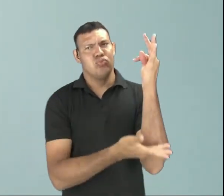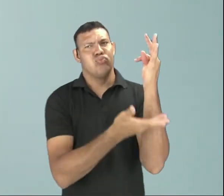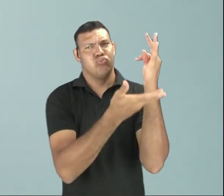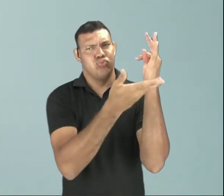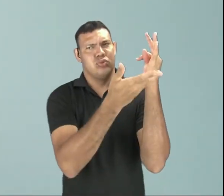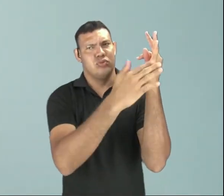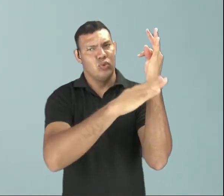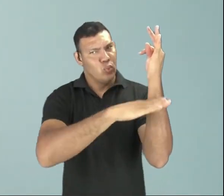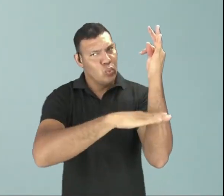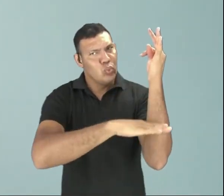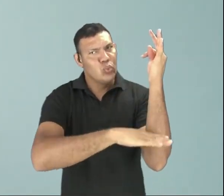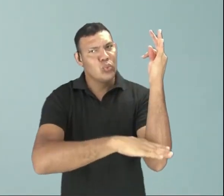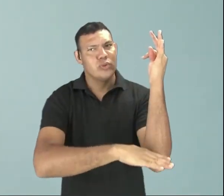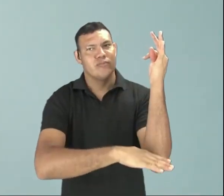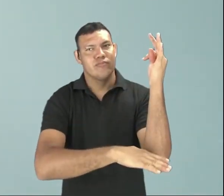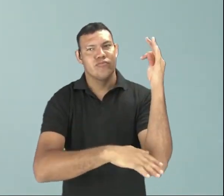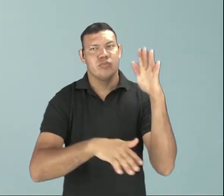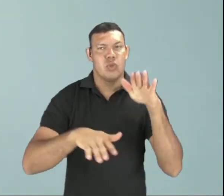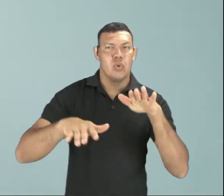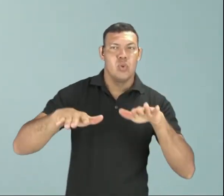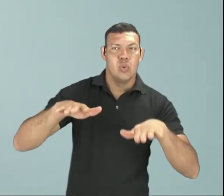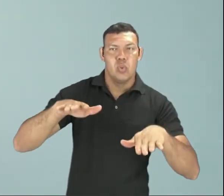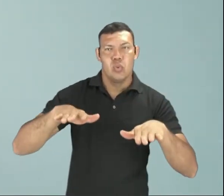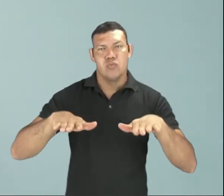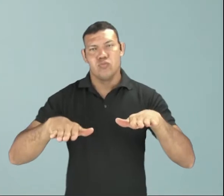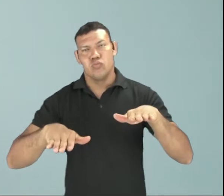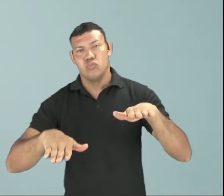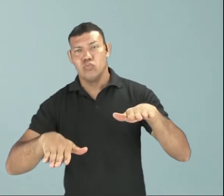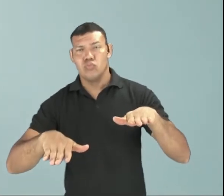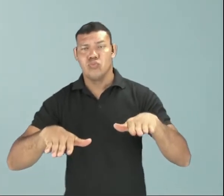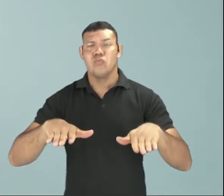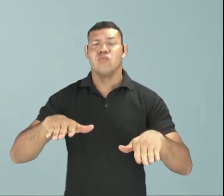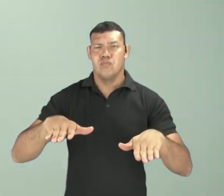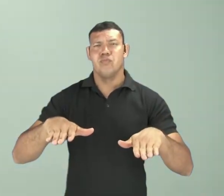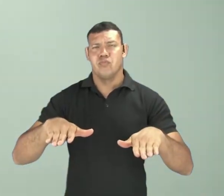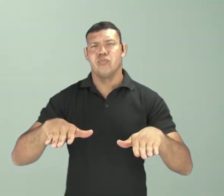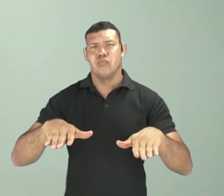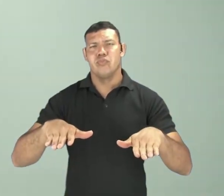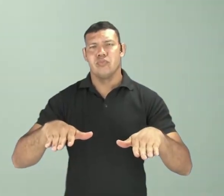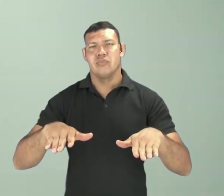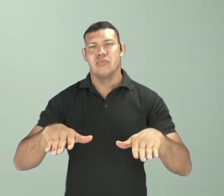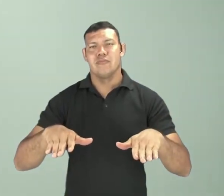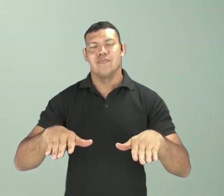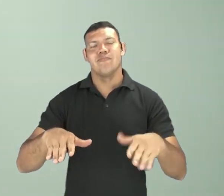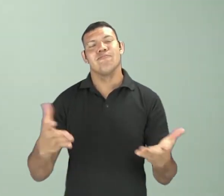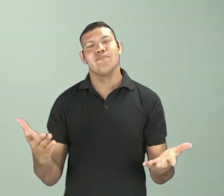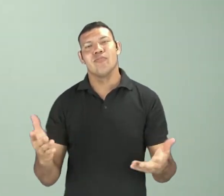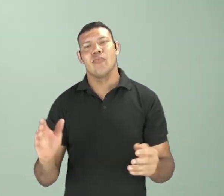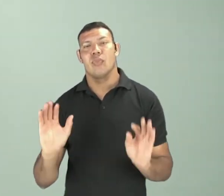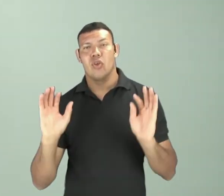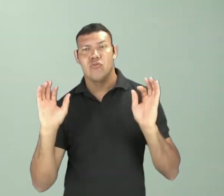assim também ele regula o clima do nosso planeta, certo? E vários processos